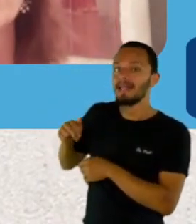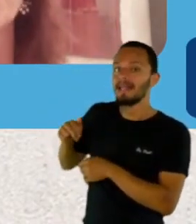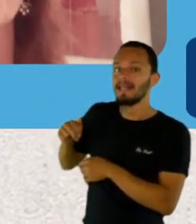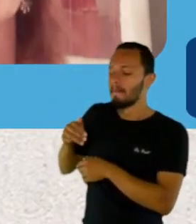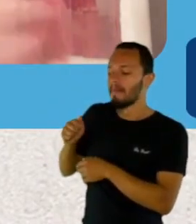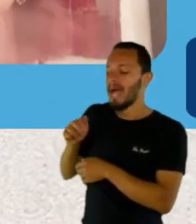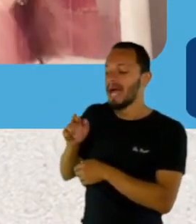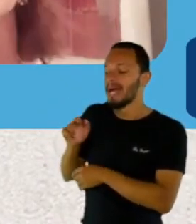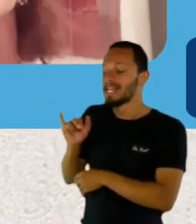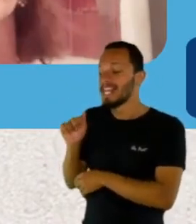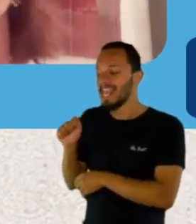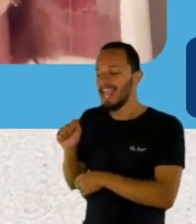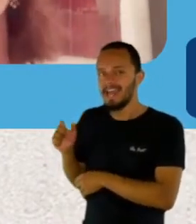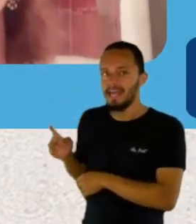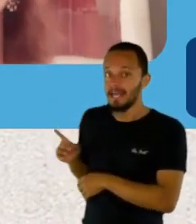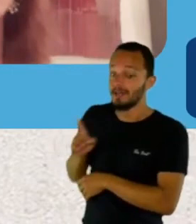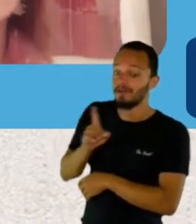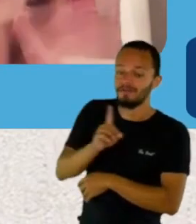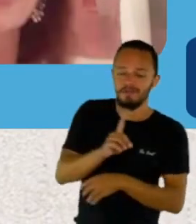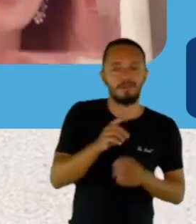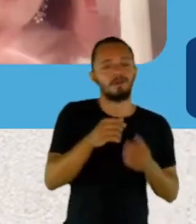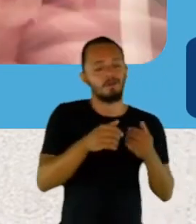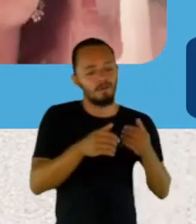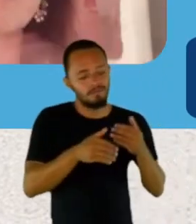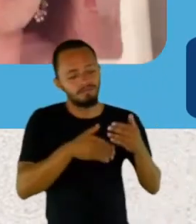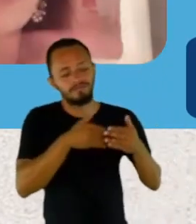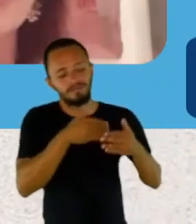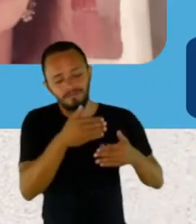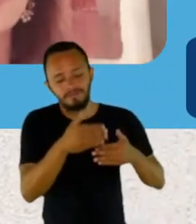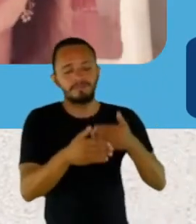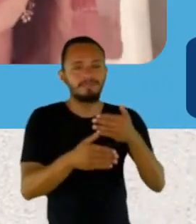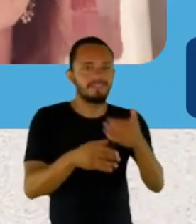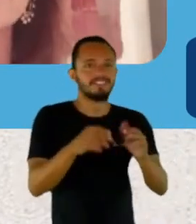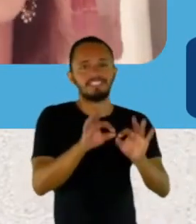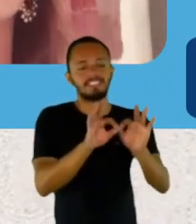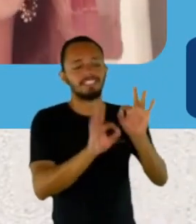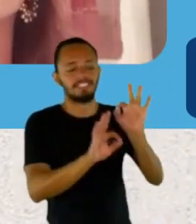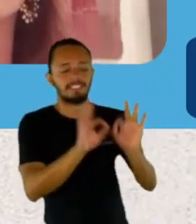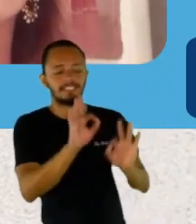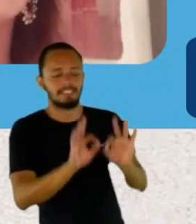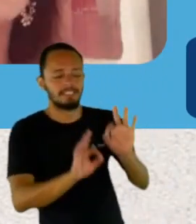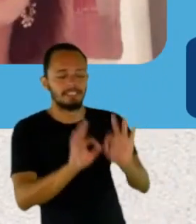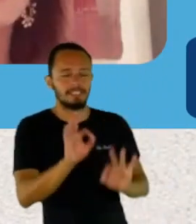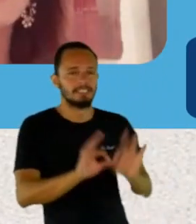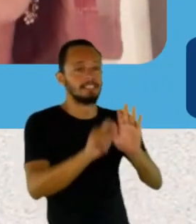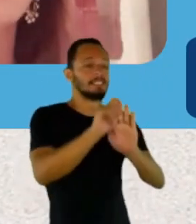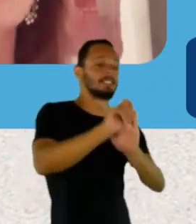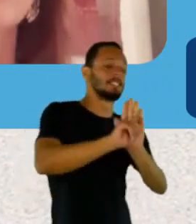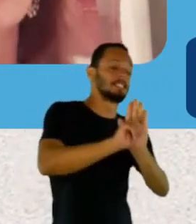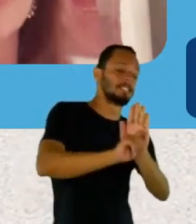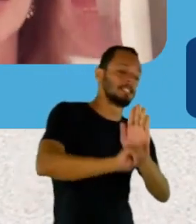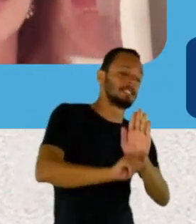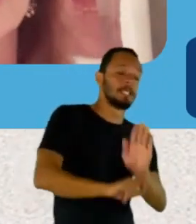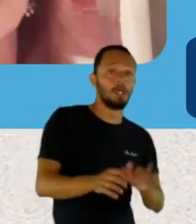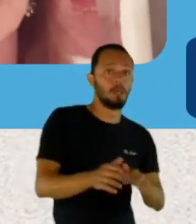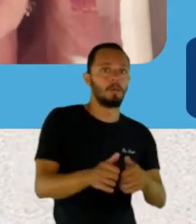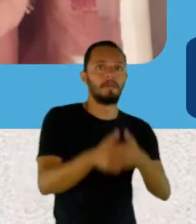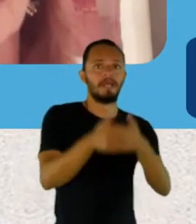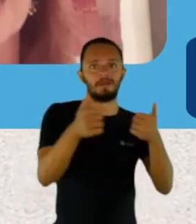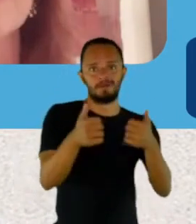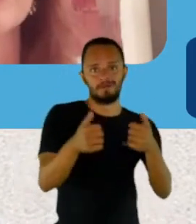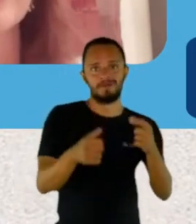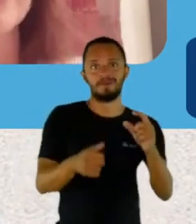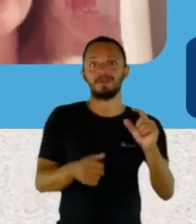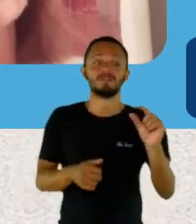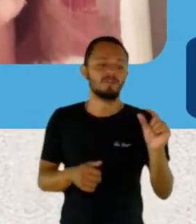ponto muito antigo meu que eu consegui esticar ele, desenvolver ele melhor. Só que ele não deu um livro, ele deu